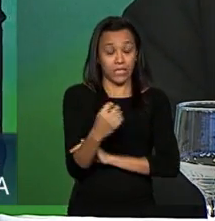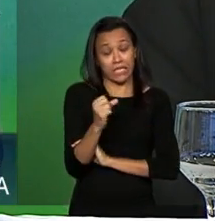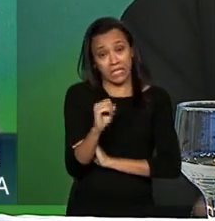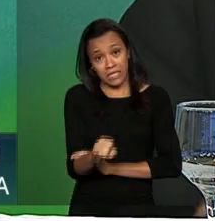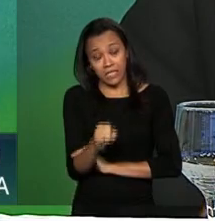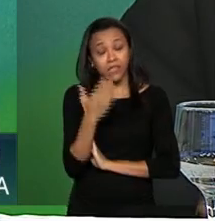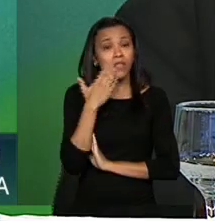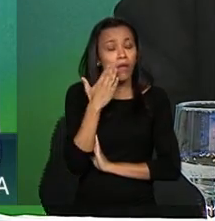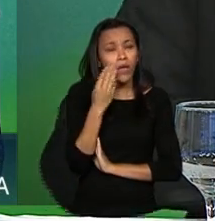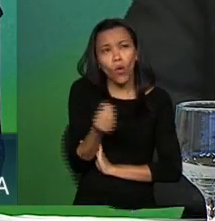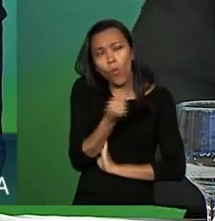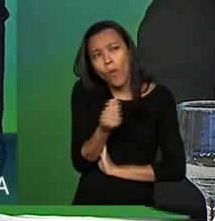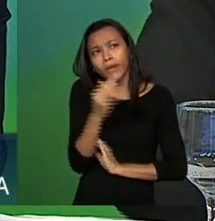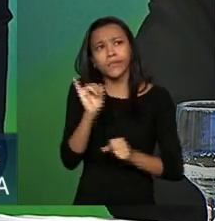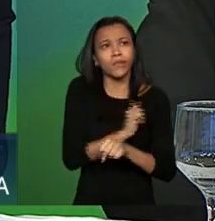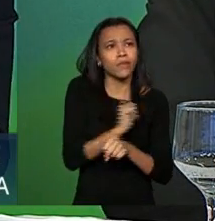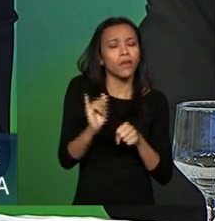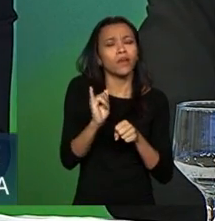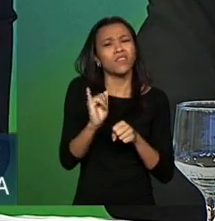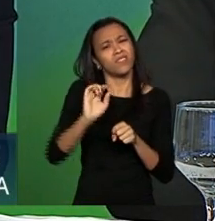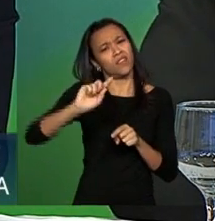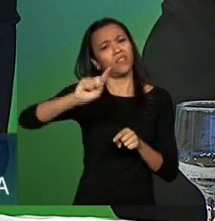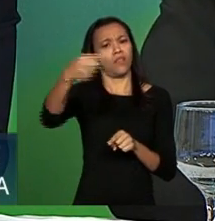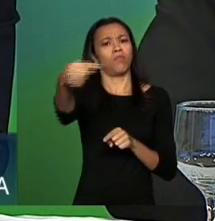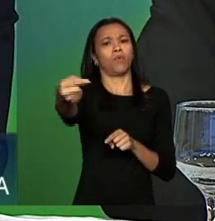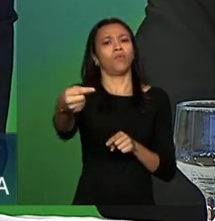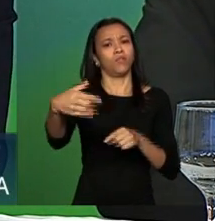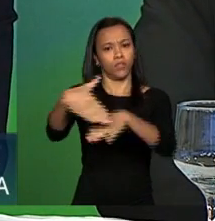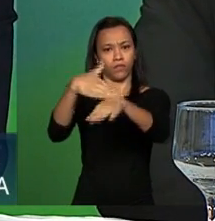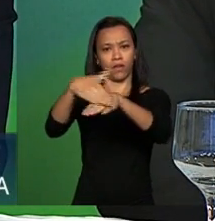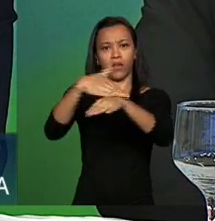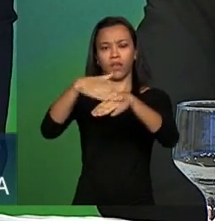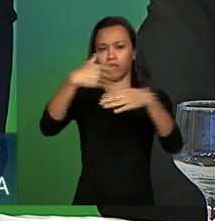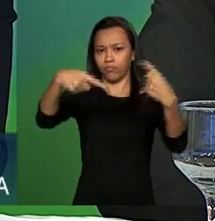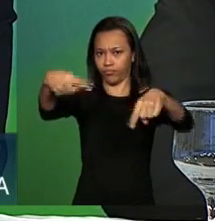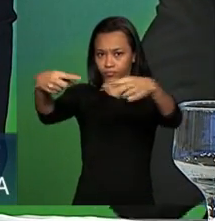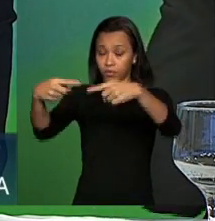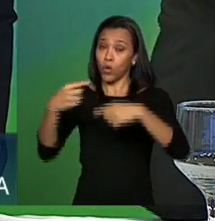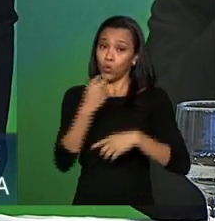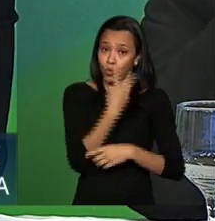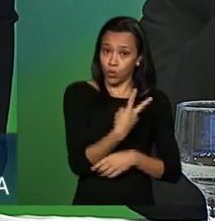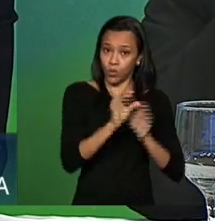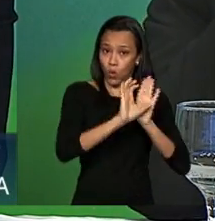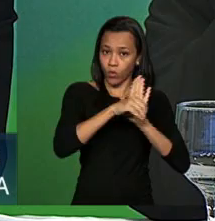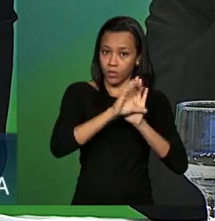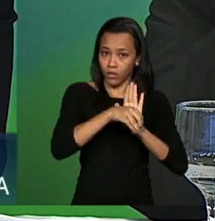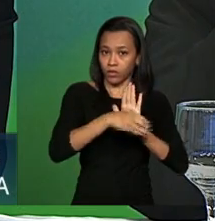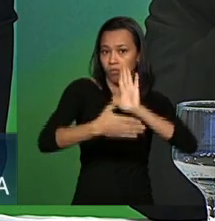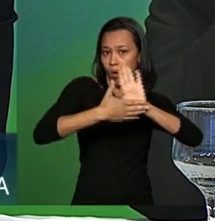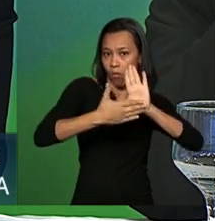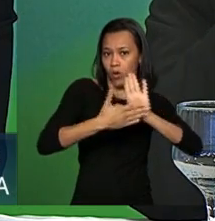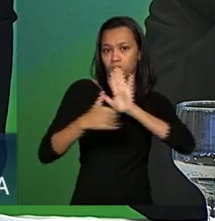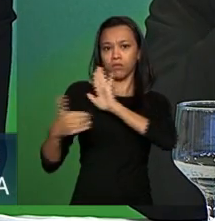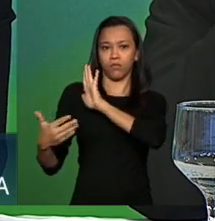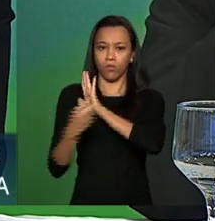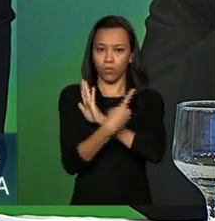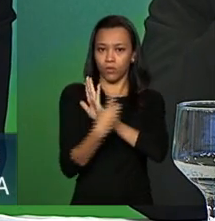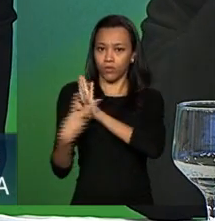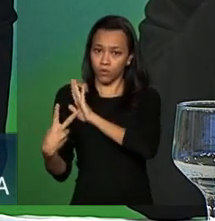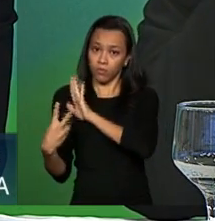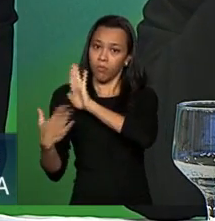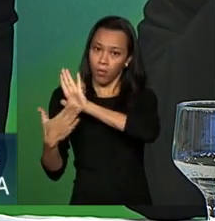respeito da forma é outro debate estão atendidos os dois conceitos que foram